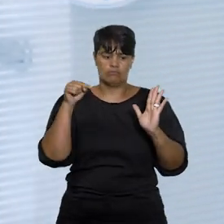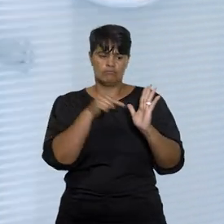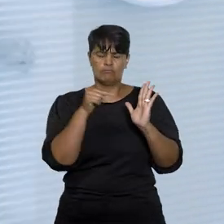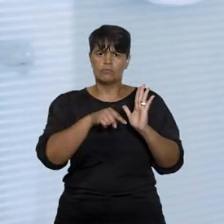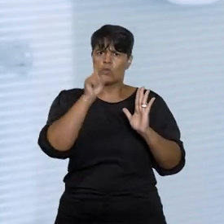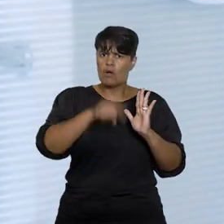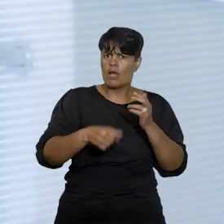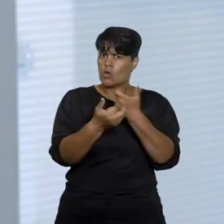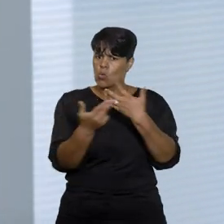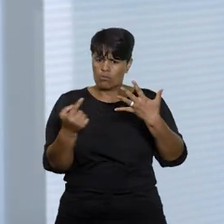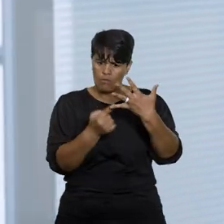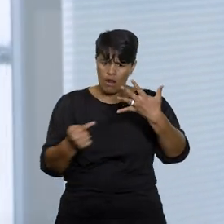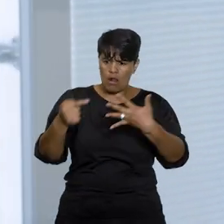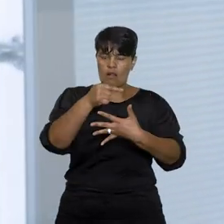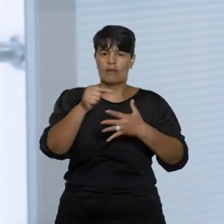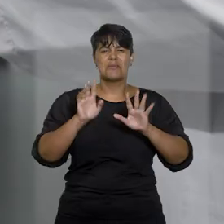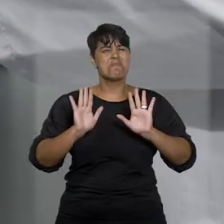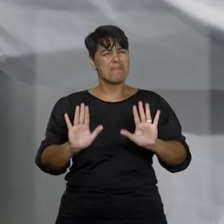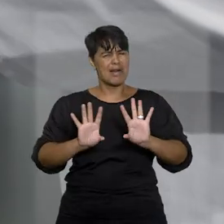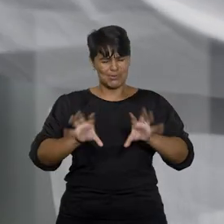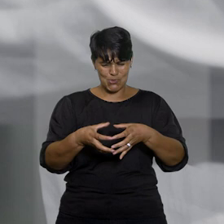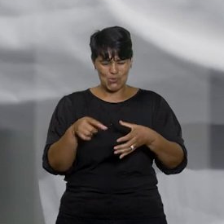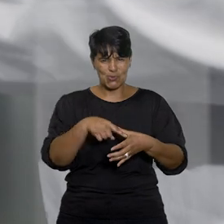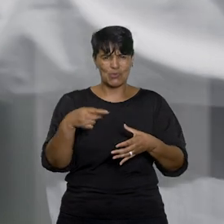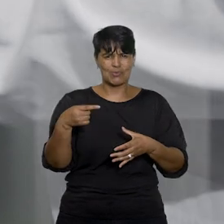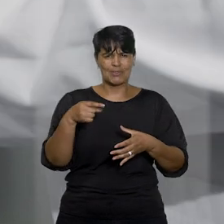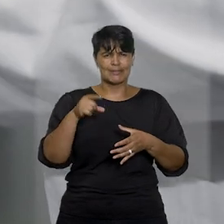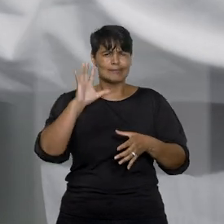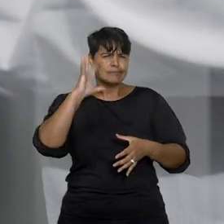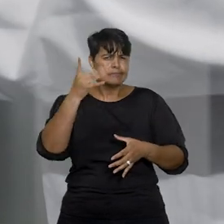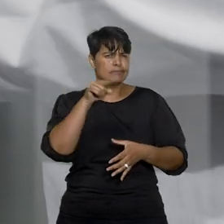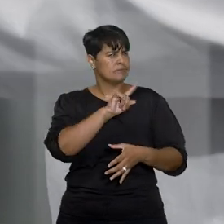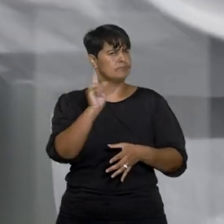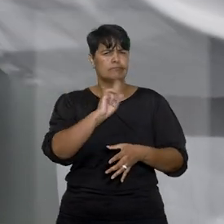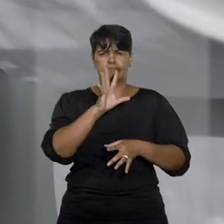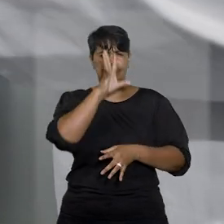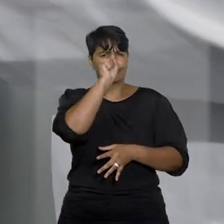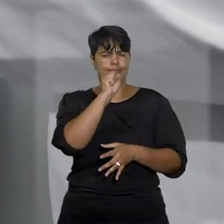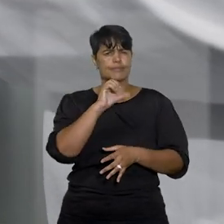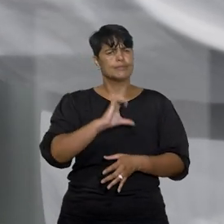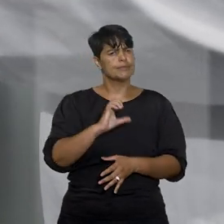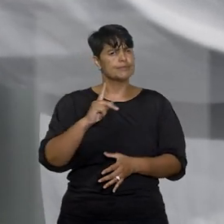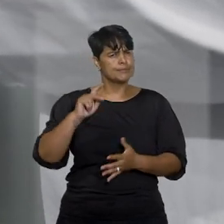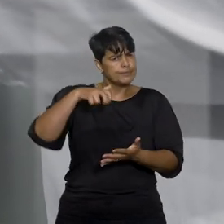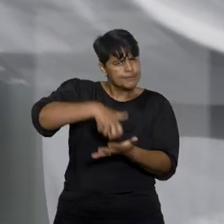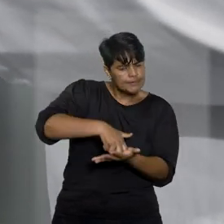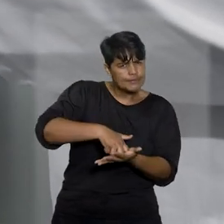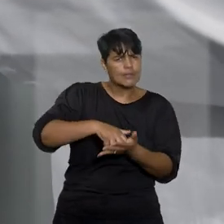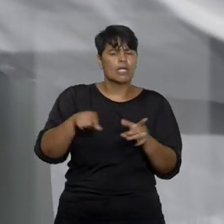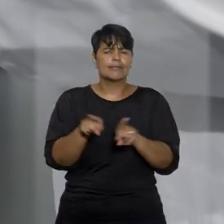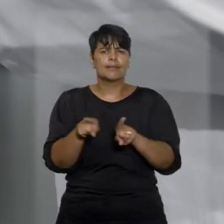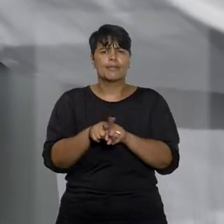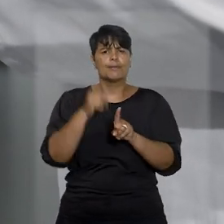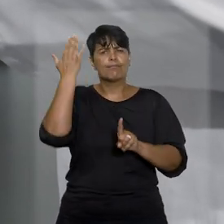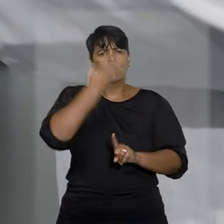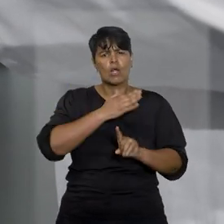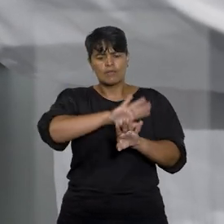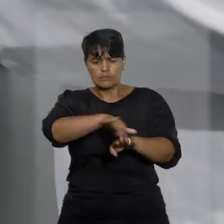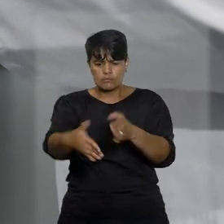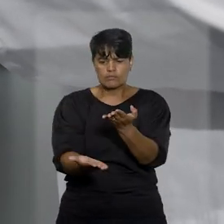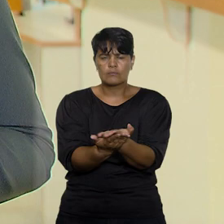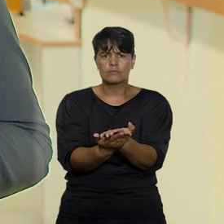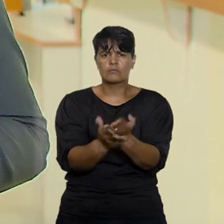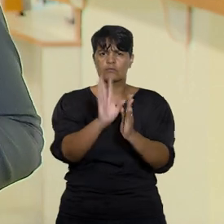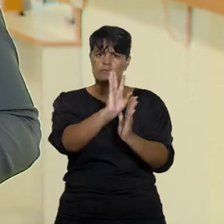processo, situações que para o colegiado violaram o código de processo penal e geraram nulidades das provas reunidas nos